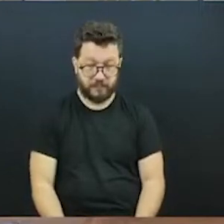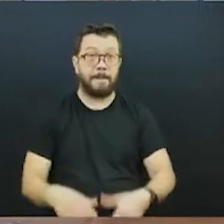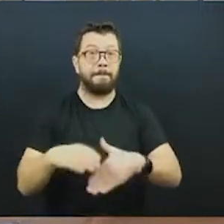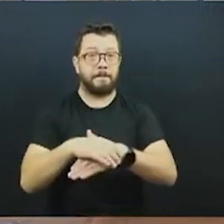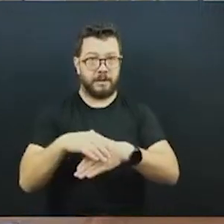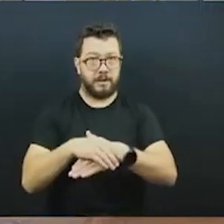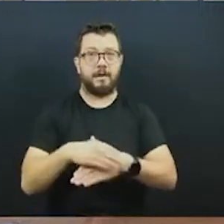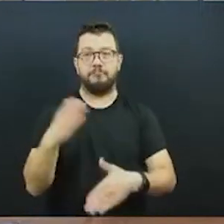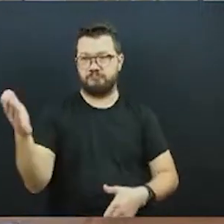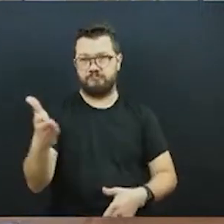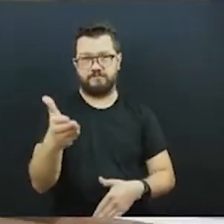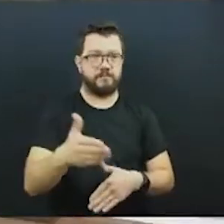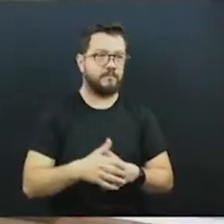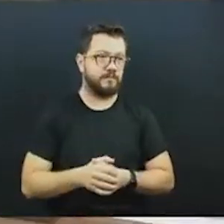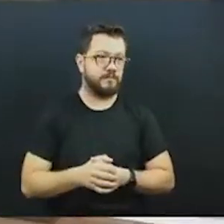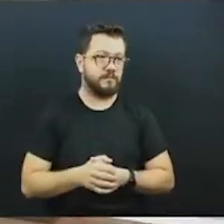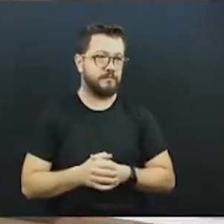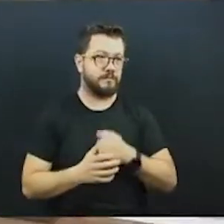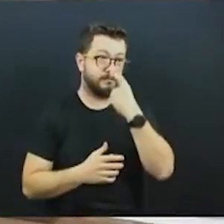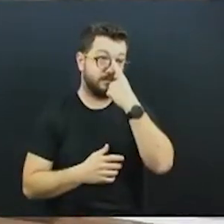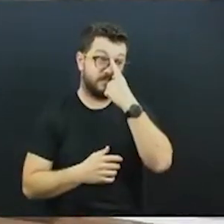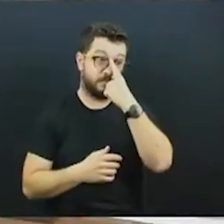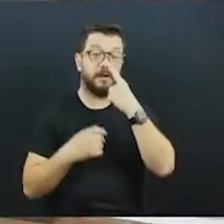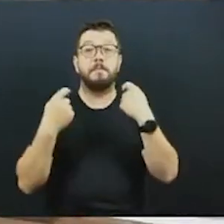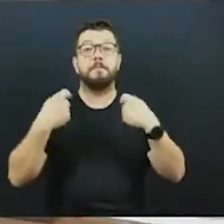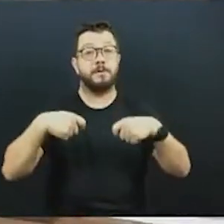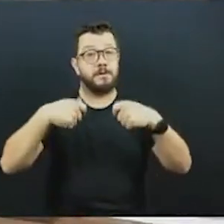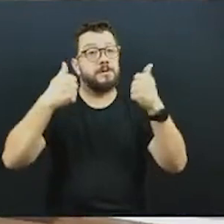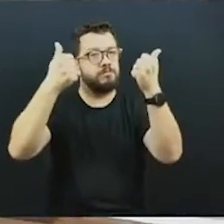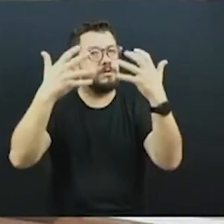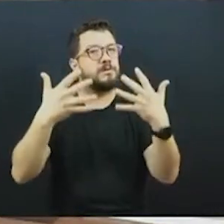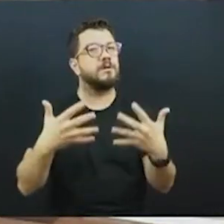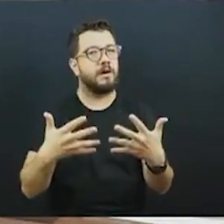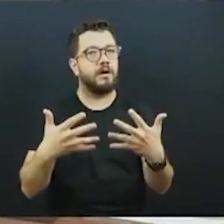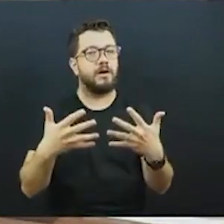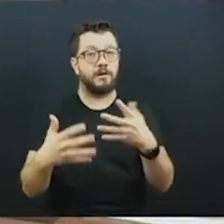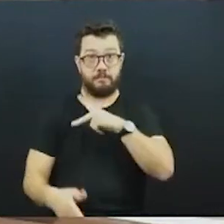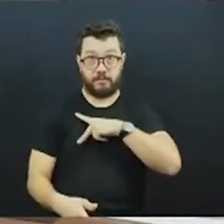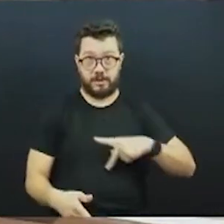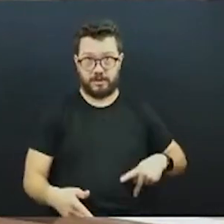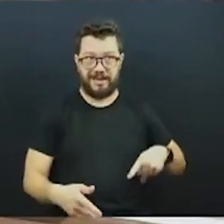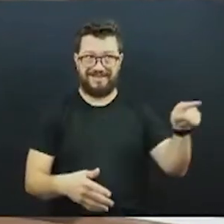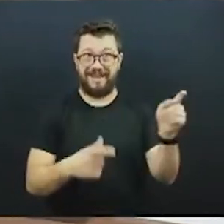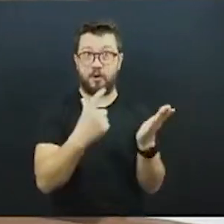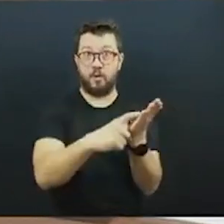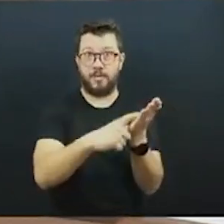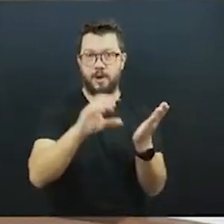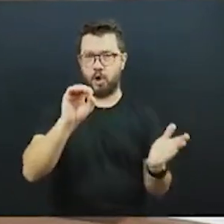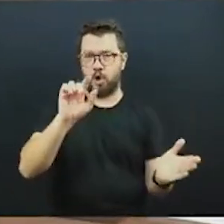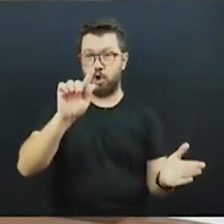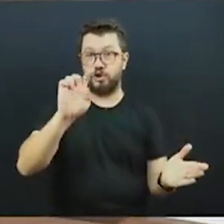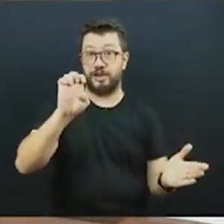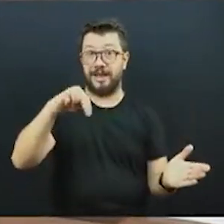Rodrigo Reis. Bom, vale também destacar o esforço que o presidente da URB, Eugenia Maia Neto, fez nessa gestão ao longo desses oito